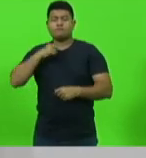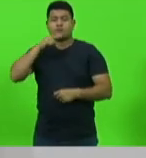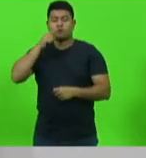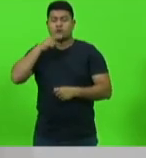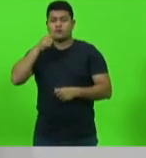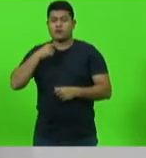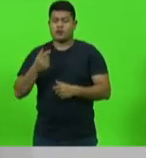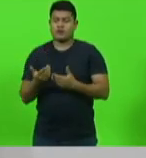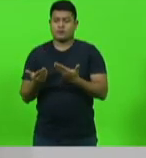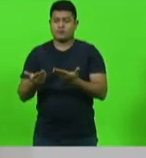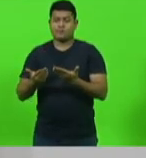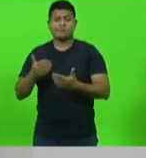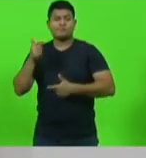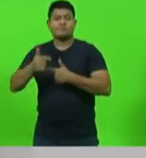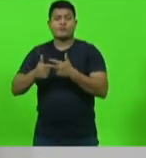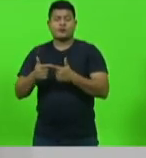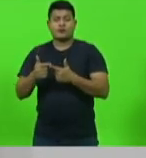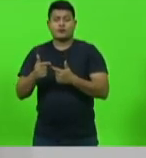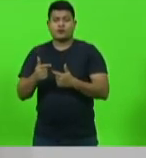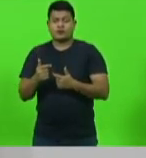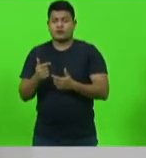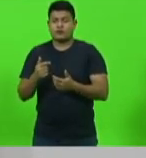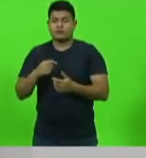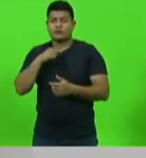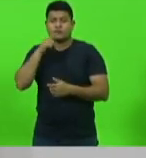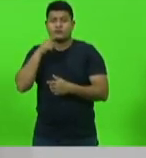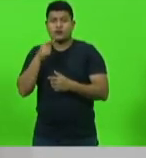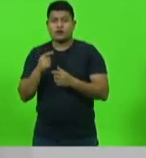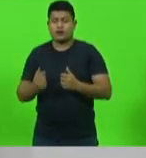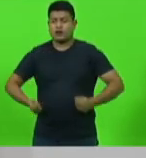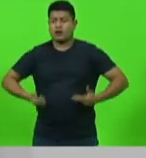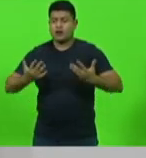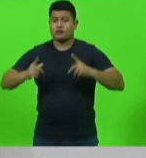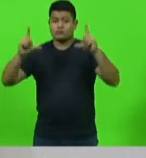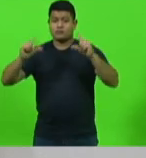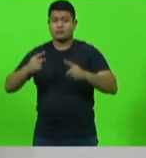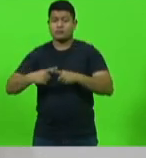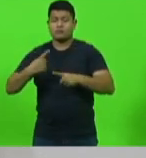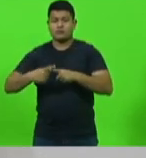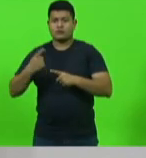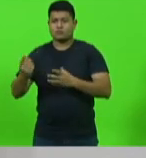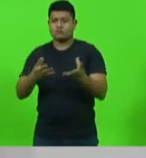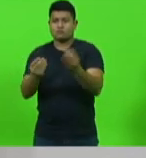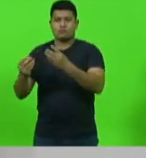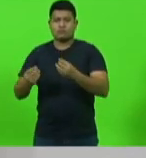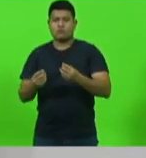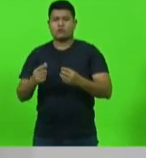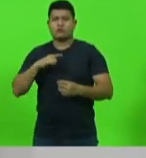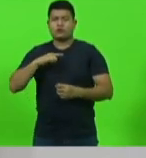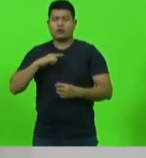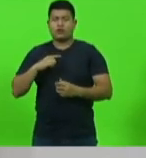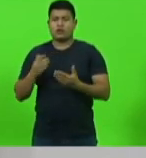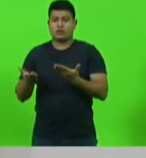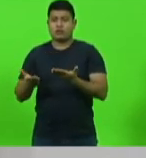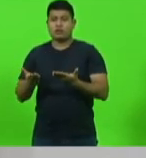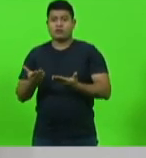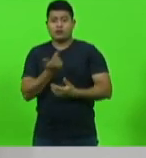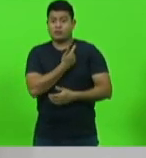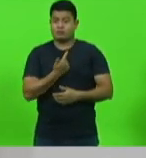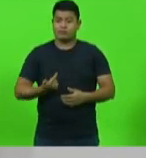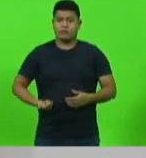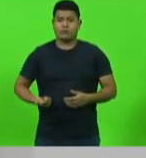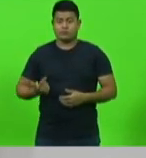supostos privilégios. O que Bolsonaro quer exatamente, que já vem fazendo desde que assumiu a Previdência, é